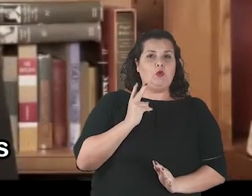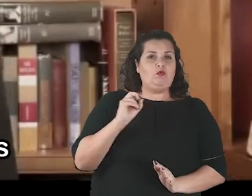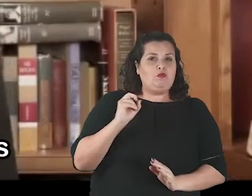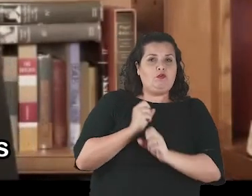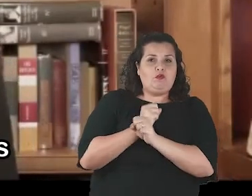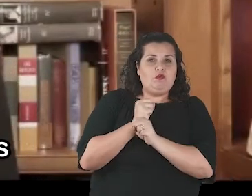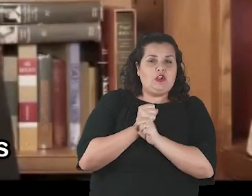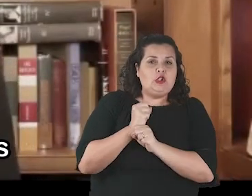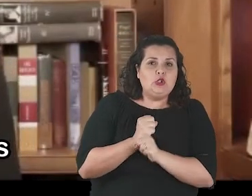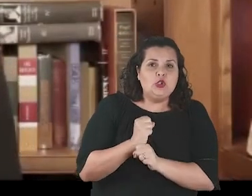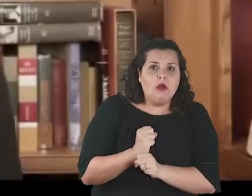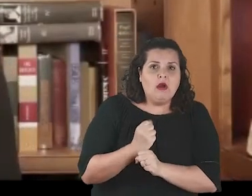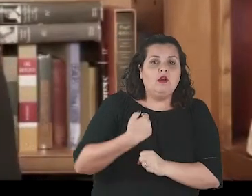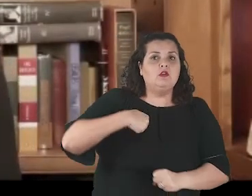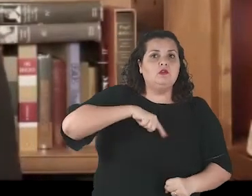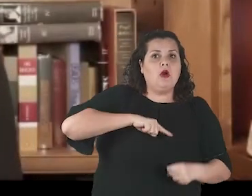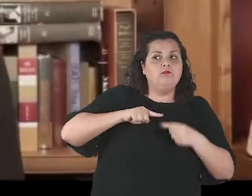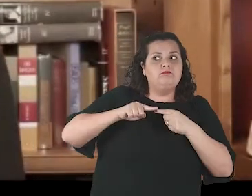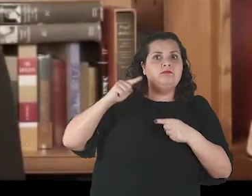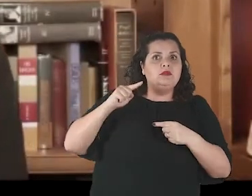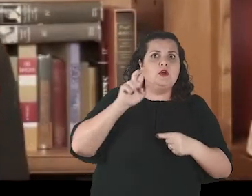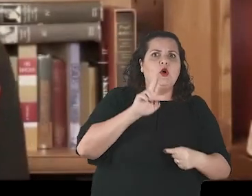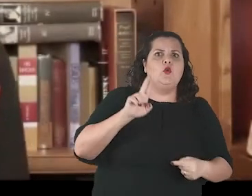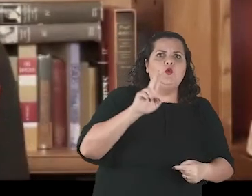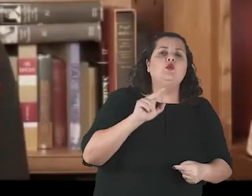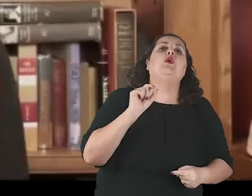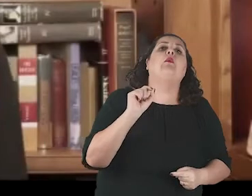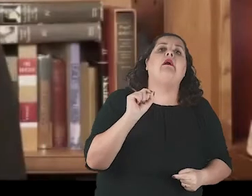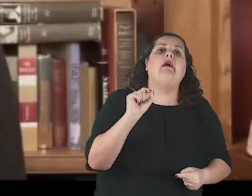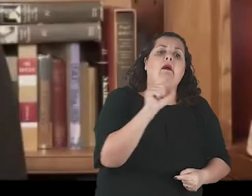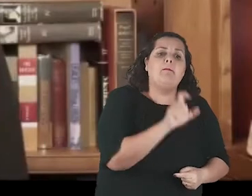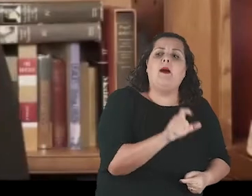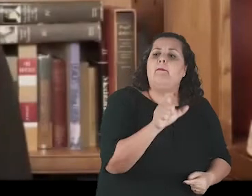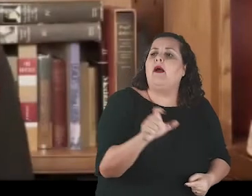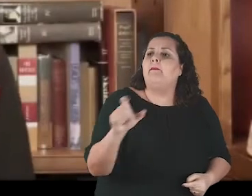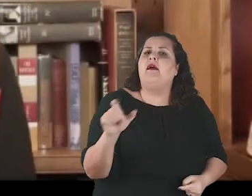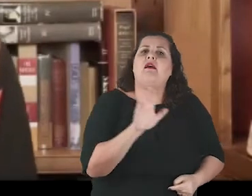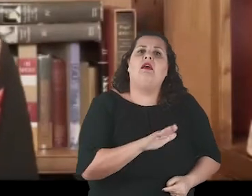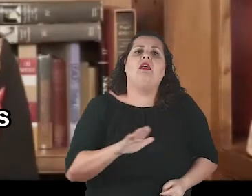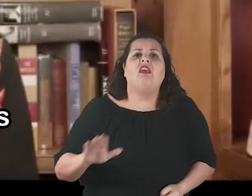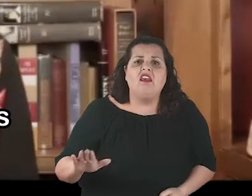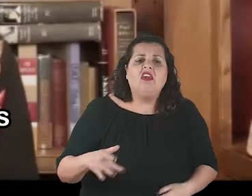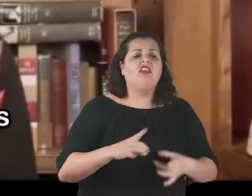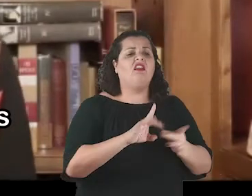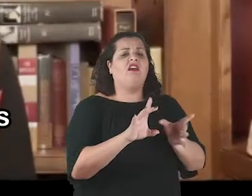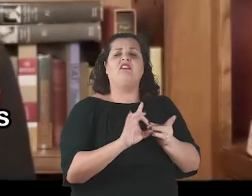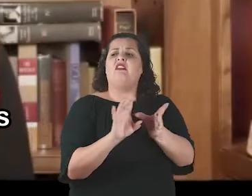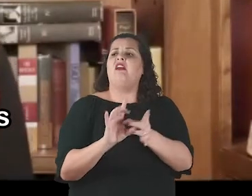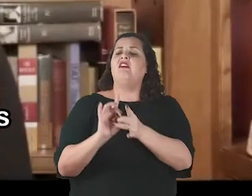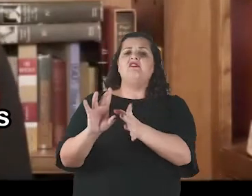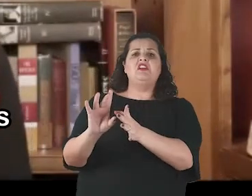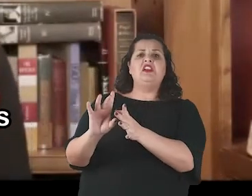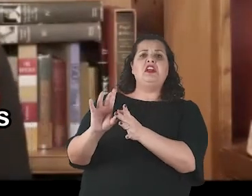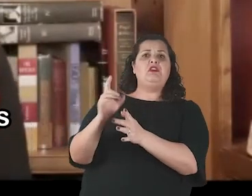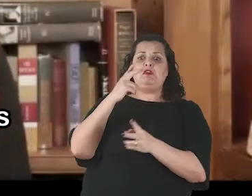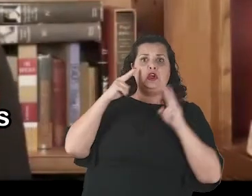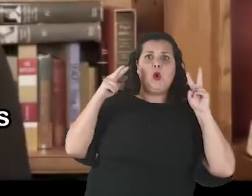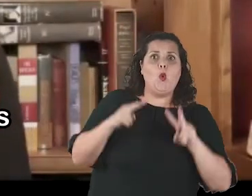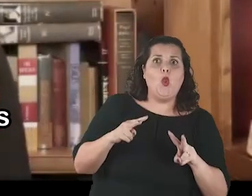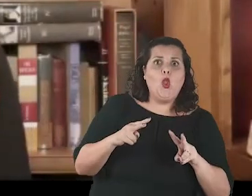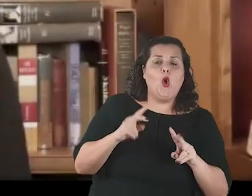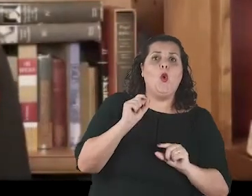Caros, durante duas décadas, nós involuntariamente usamos nossas crianças de